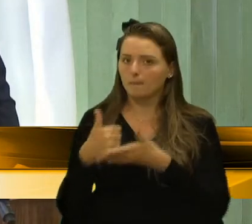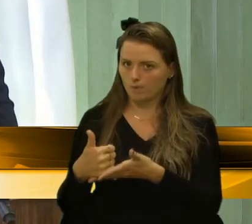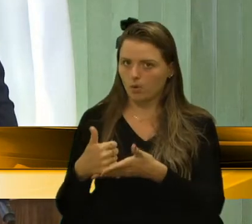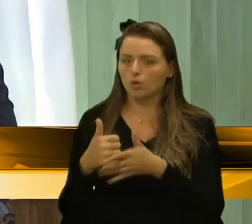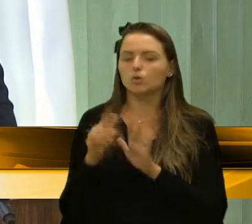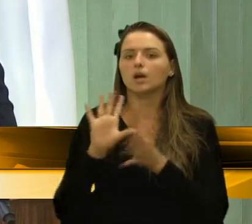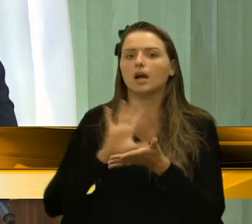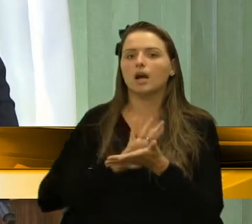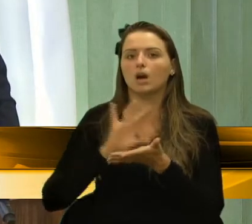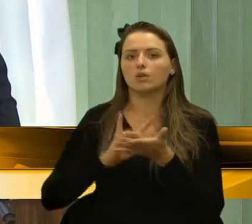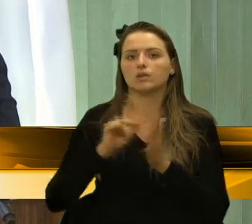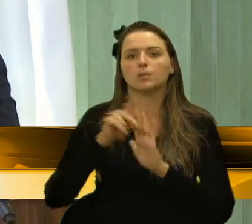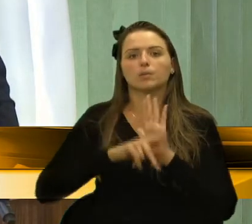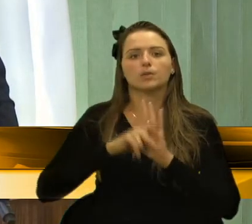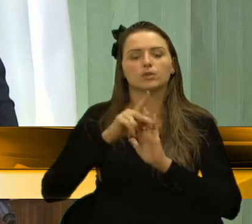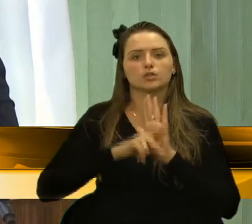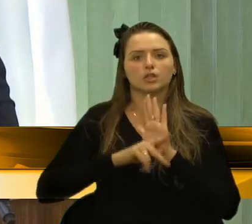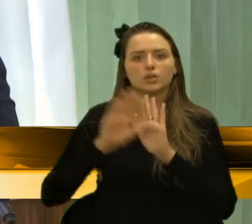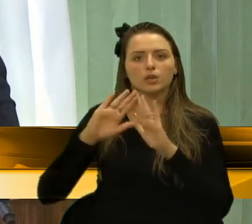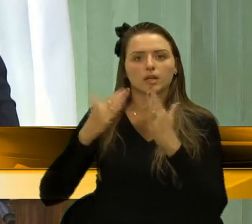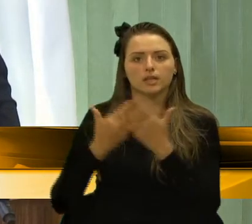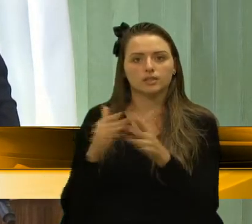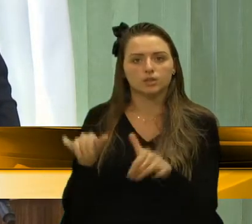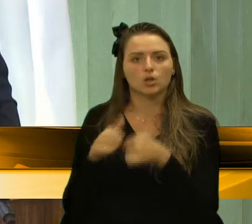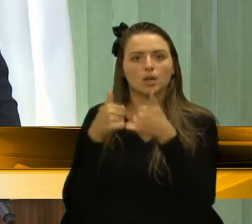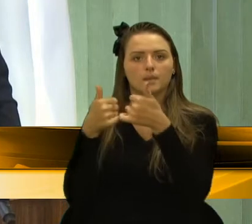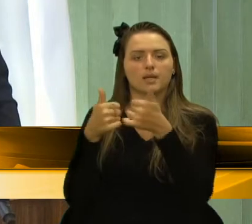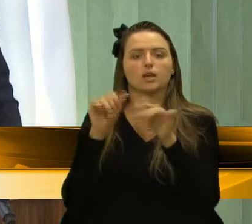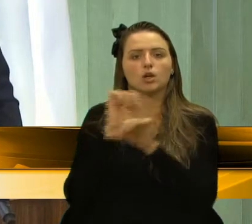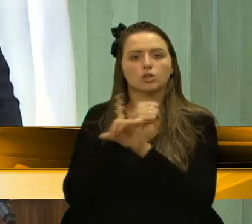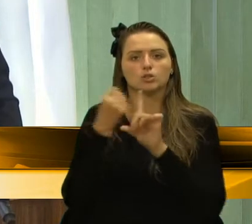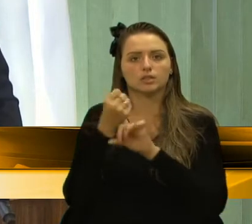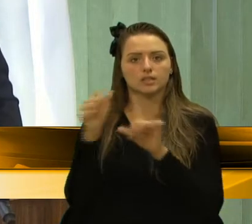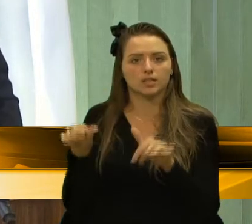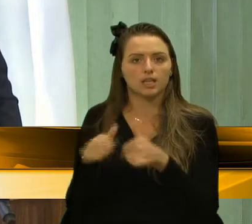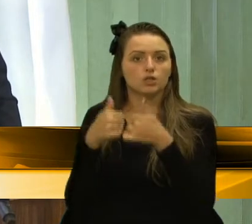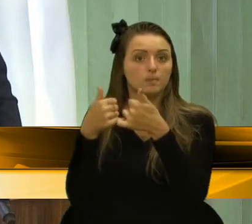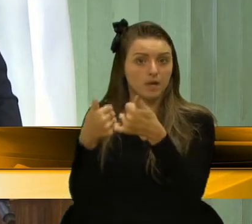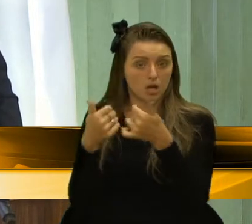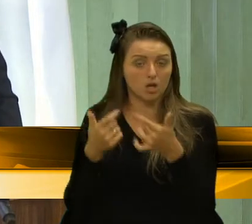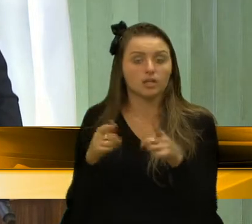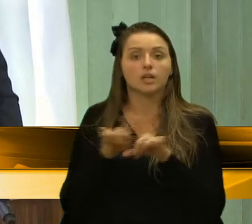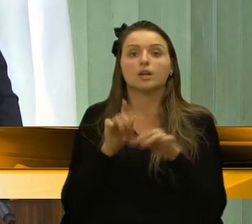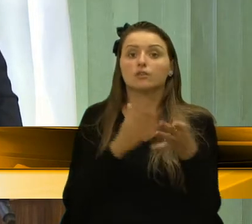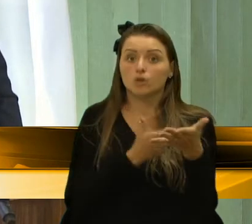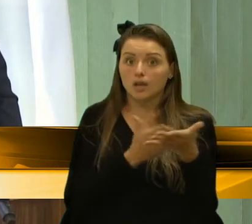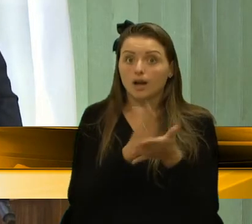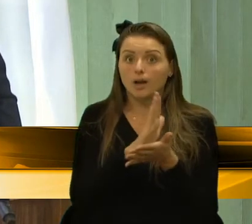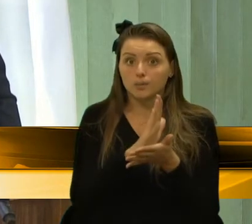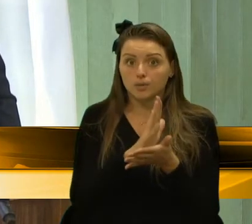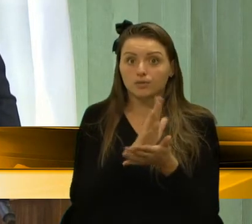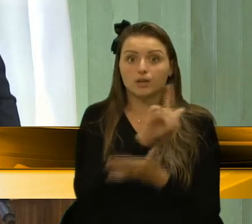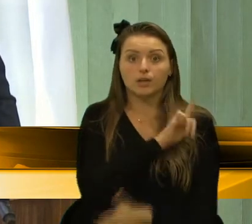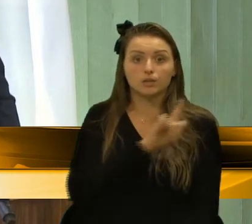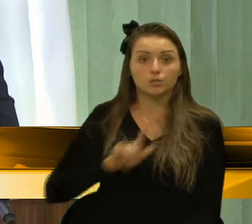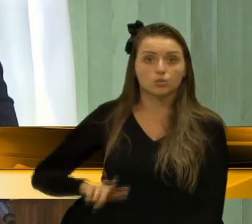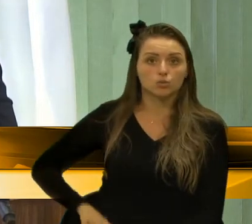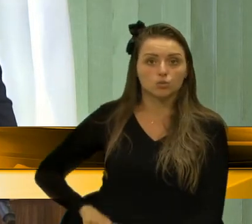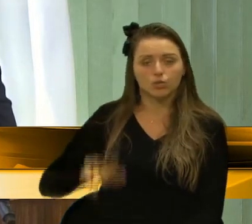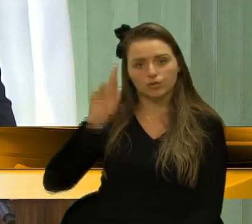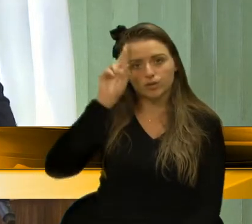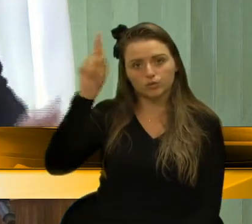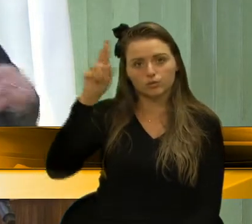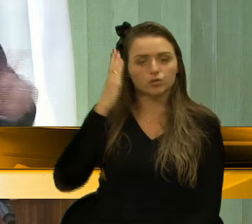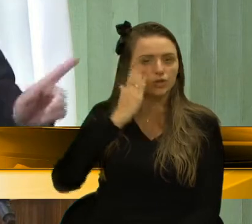regulamentação do projeto Escola Melhor, Sociedade Melhor, na qual foi aprovado no governo do prefeito